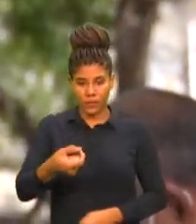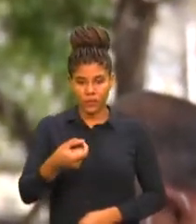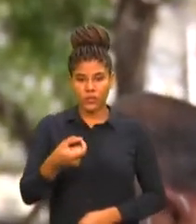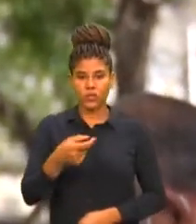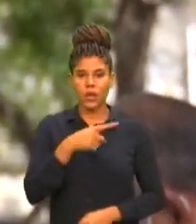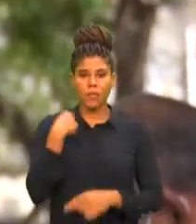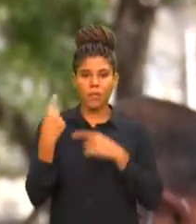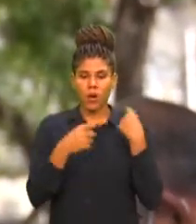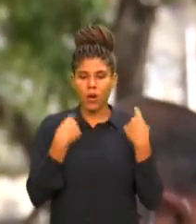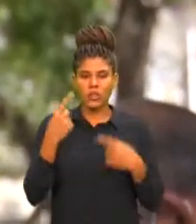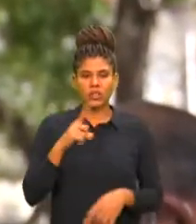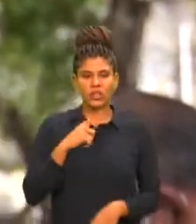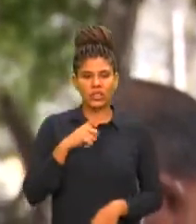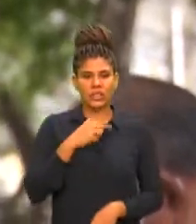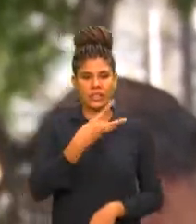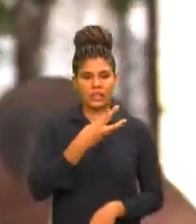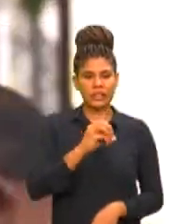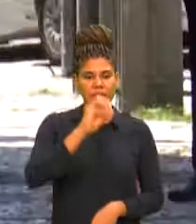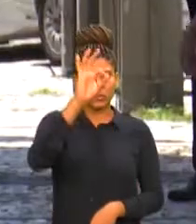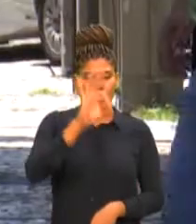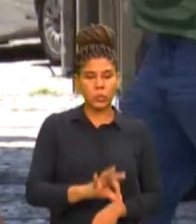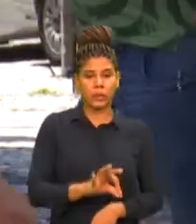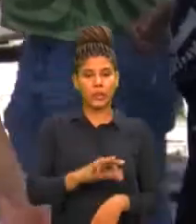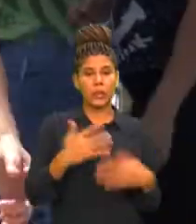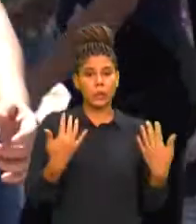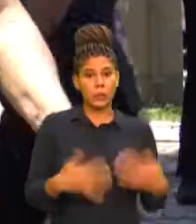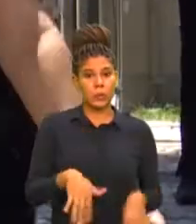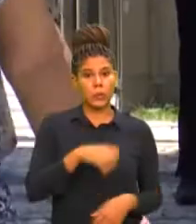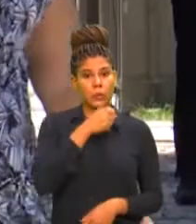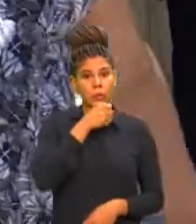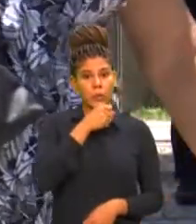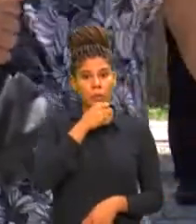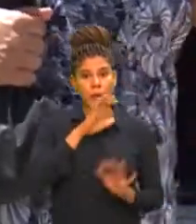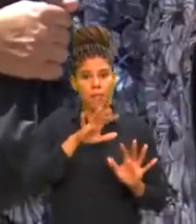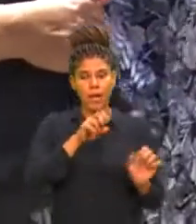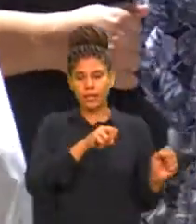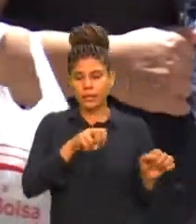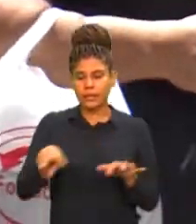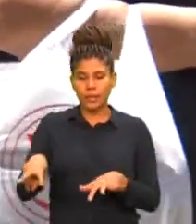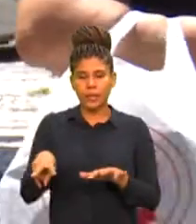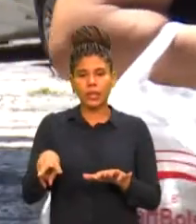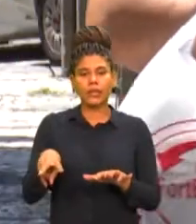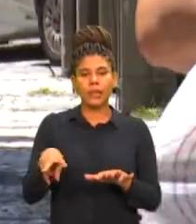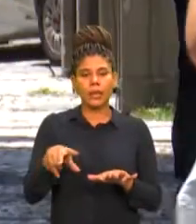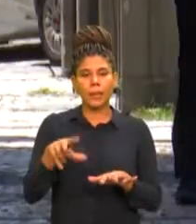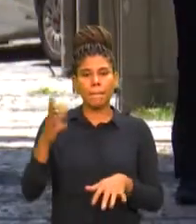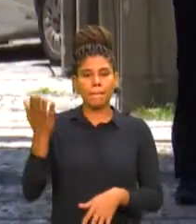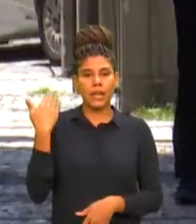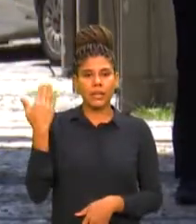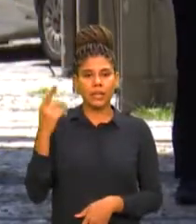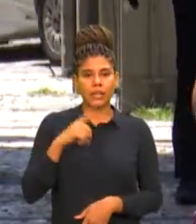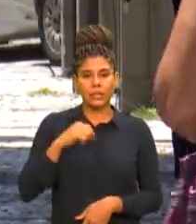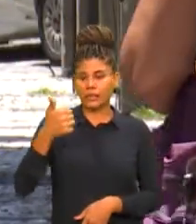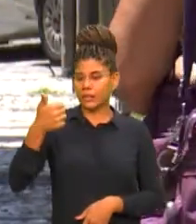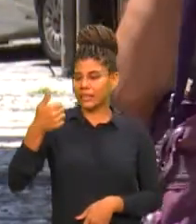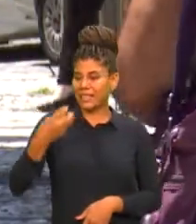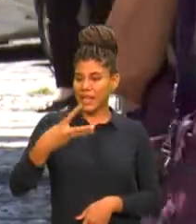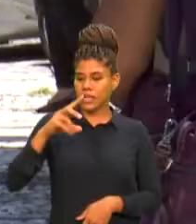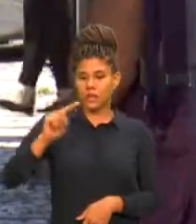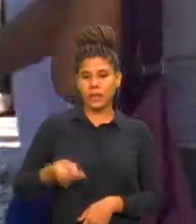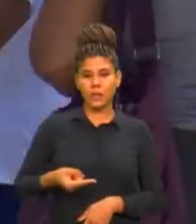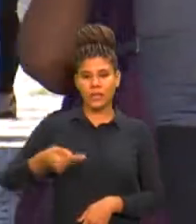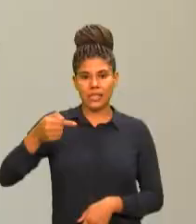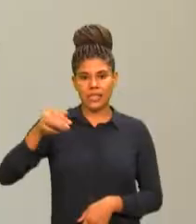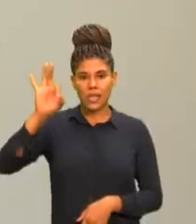representavam 30% das mortes, mas na semana passada caíram para 13,7%